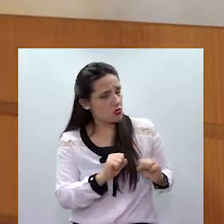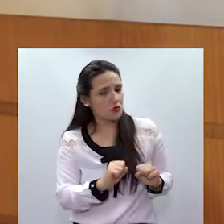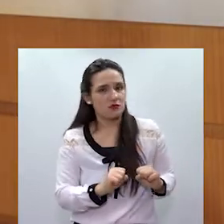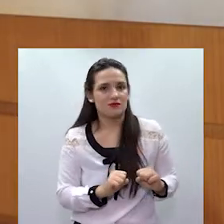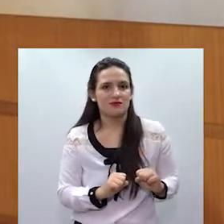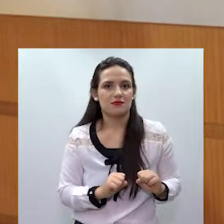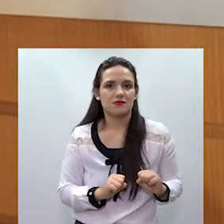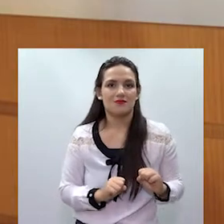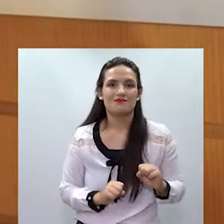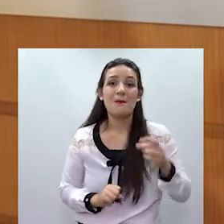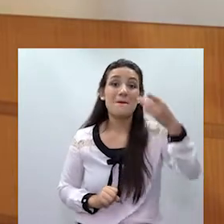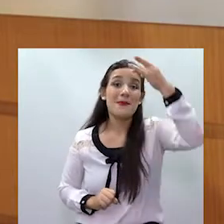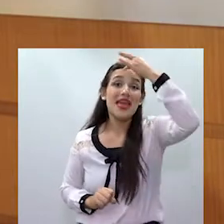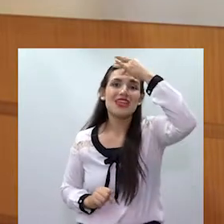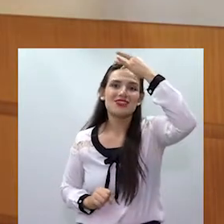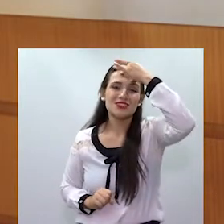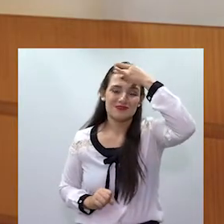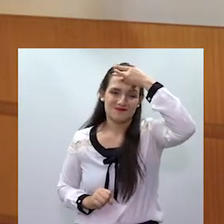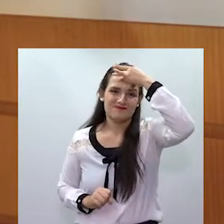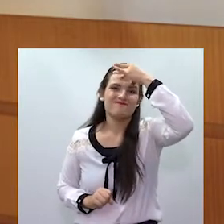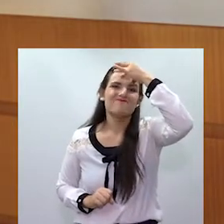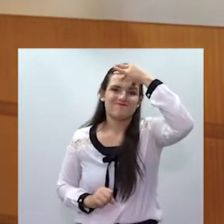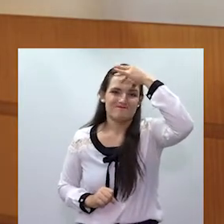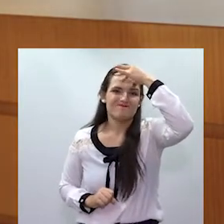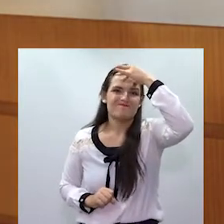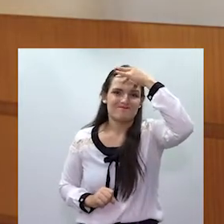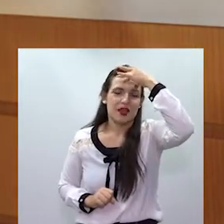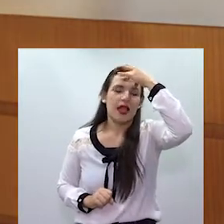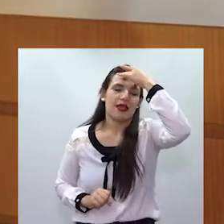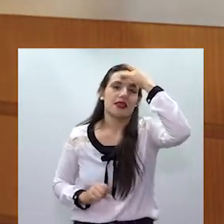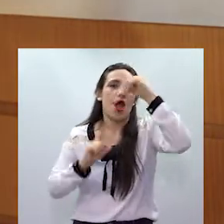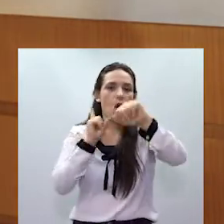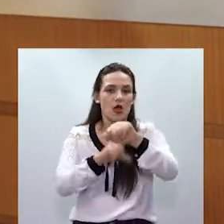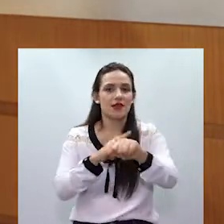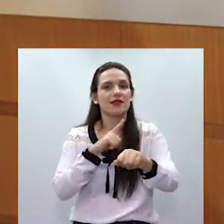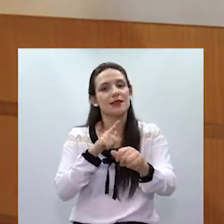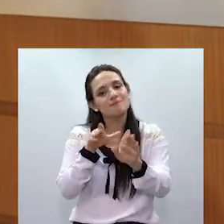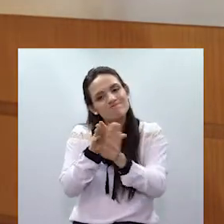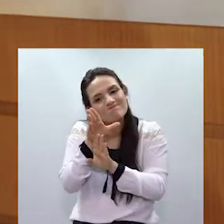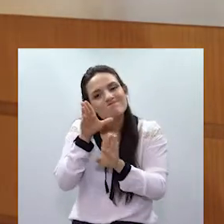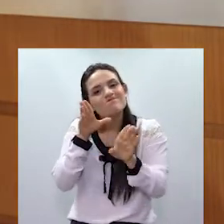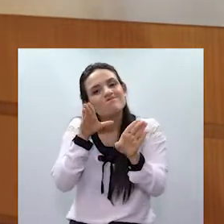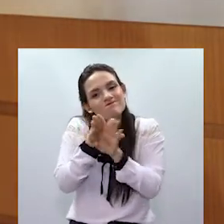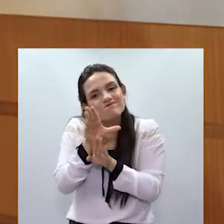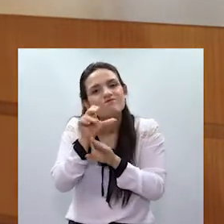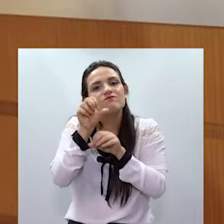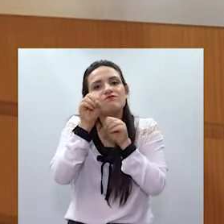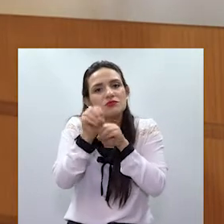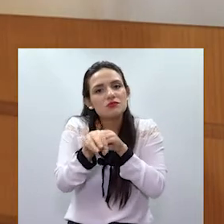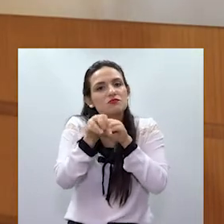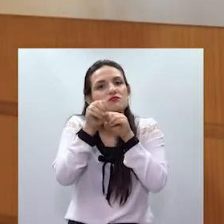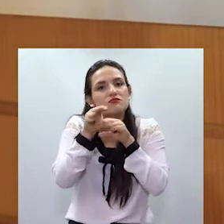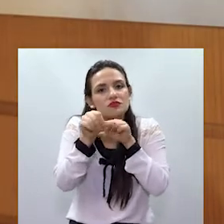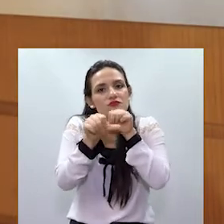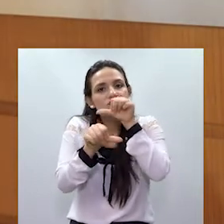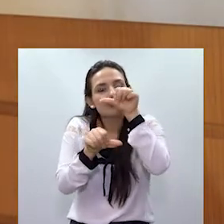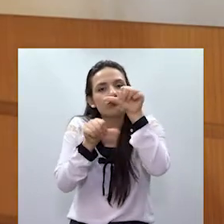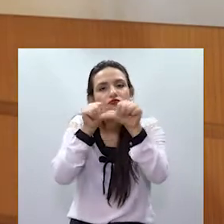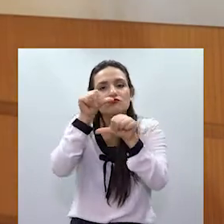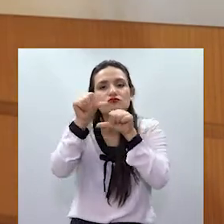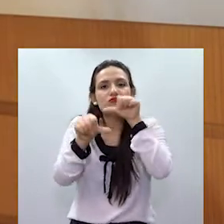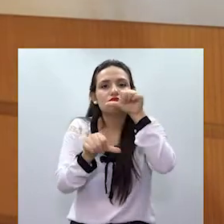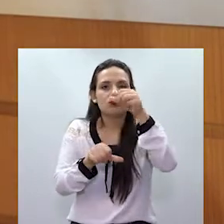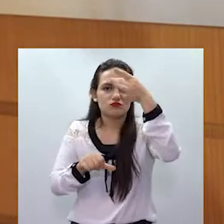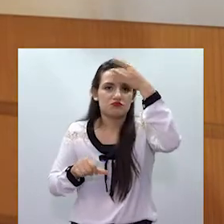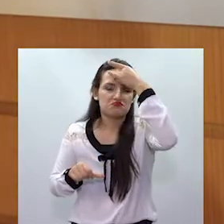educação é um ingrediente muito importante nesse processo. Nós acreditamos firmemente